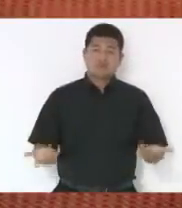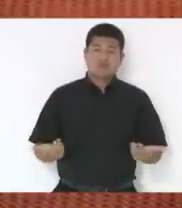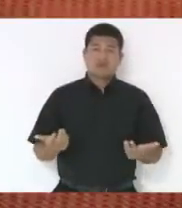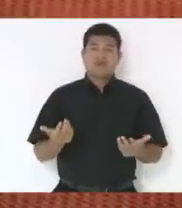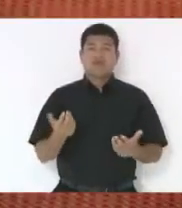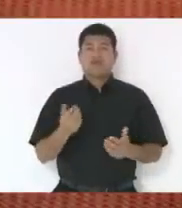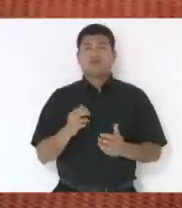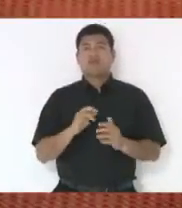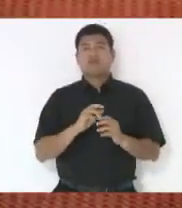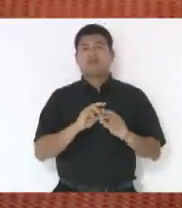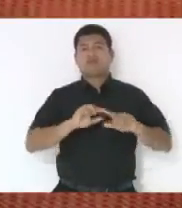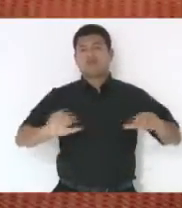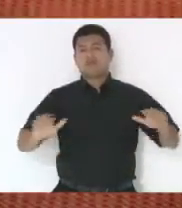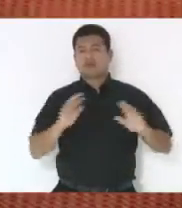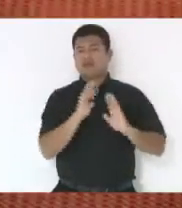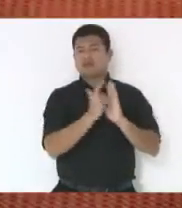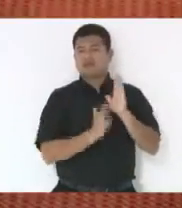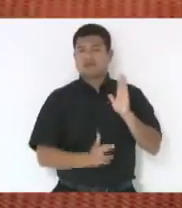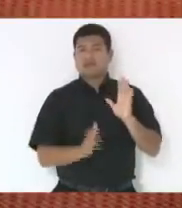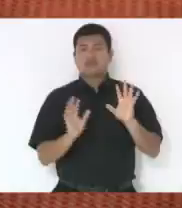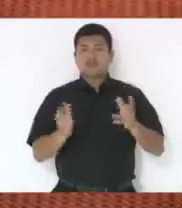razões aqui expostas